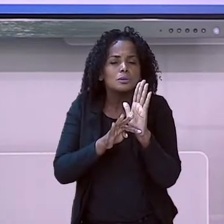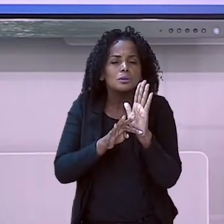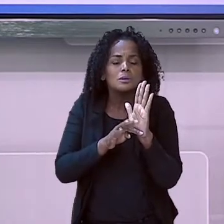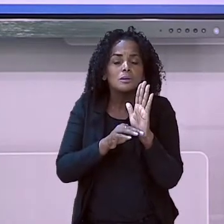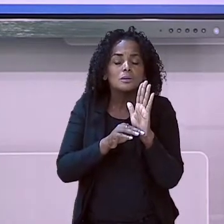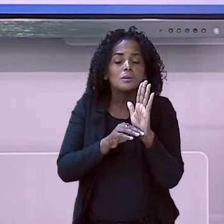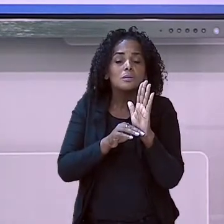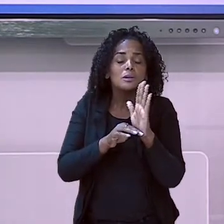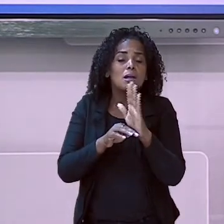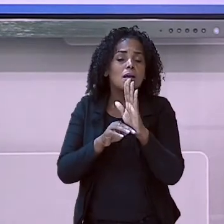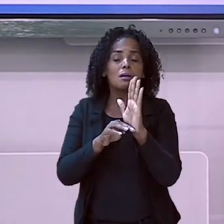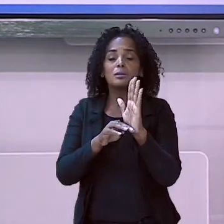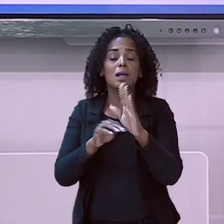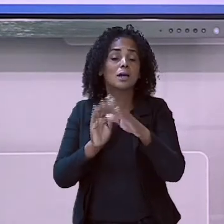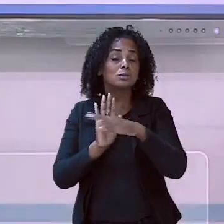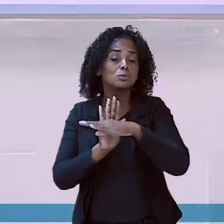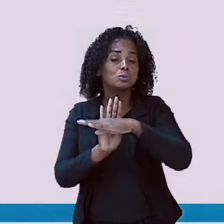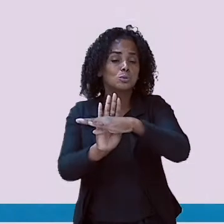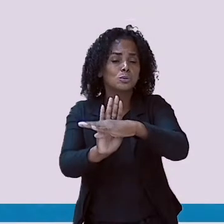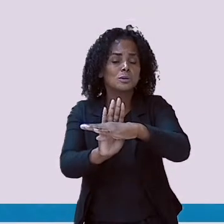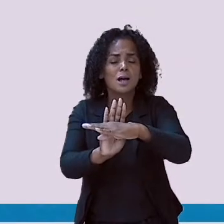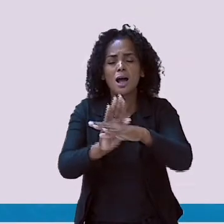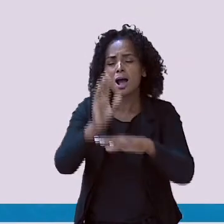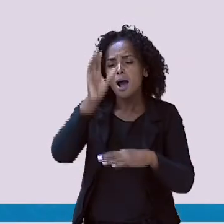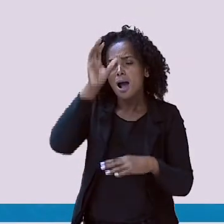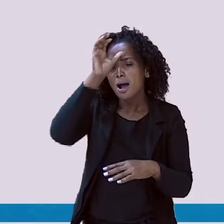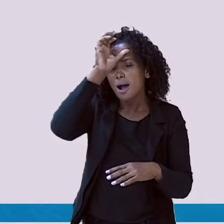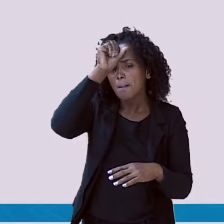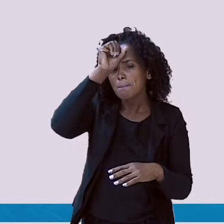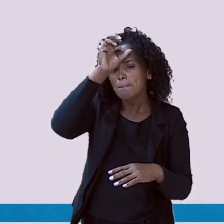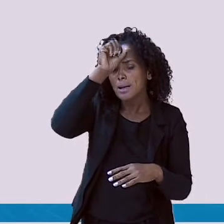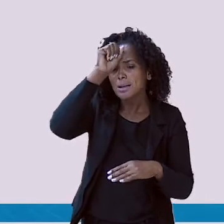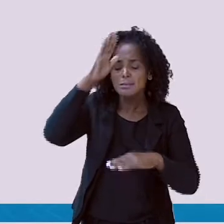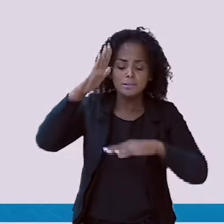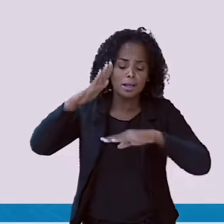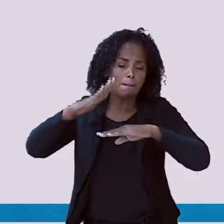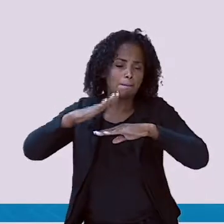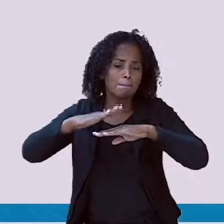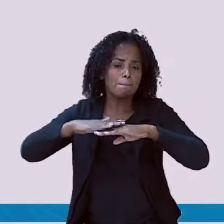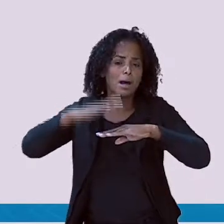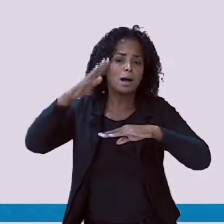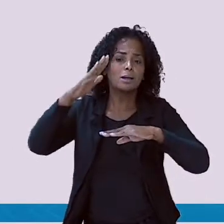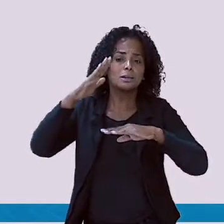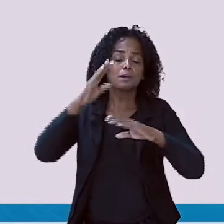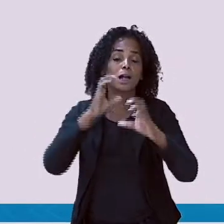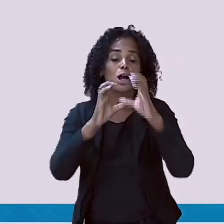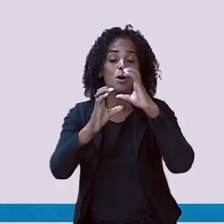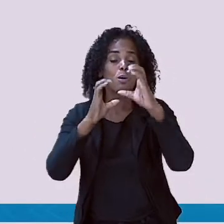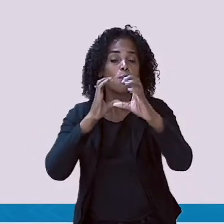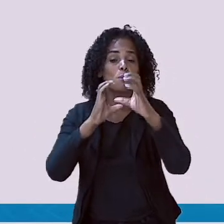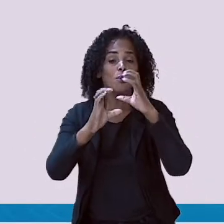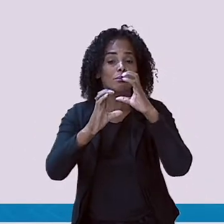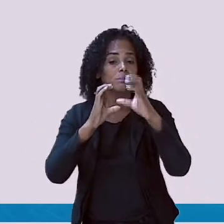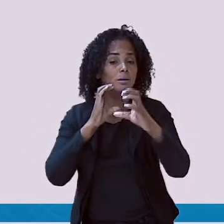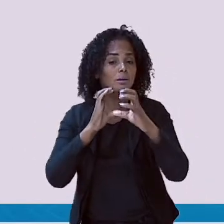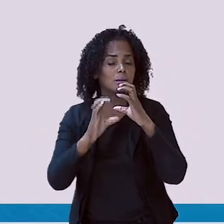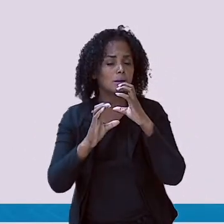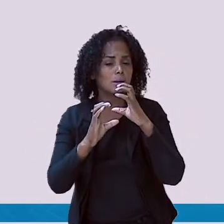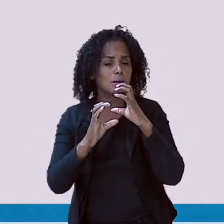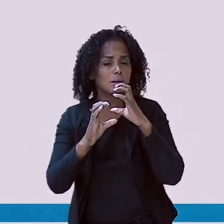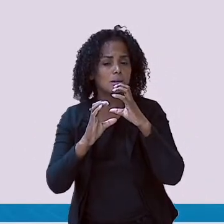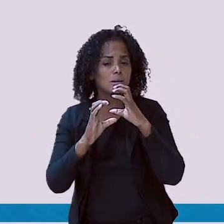a função? Tem a intenção de estabelecer comunicação. Ai, professora, o que